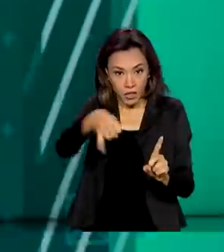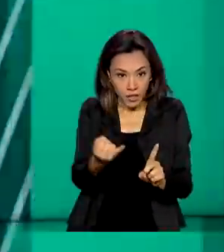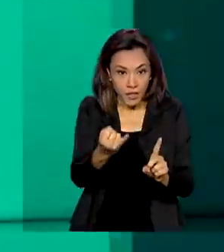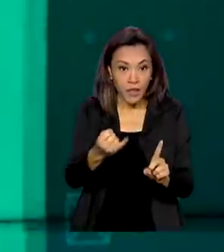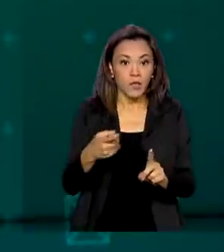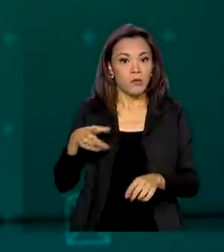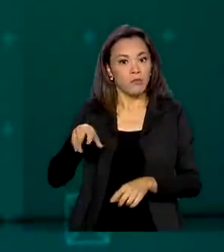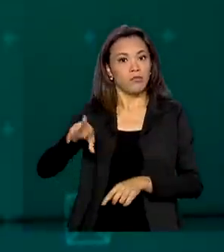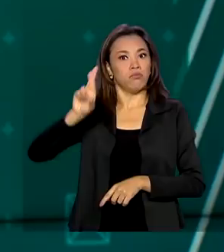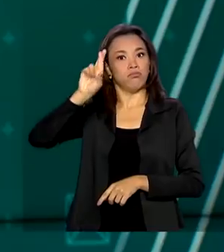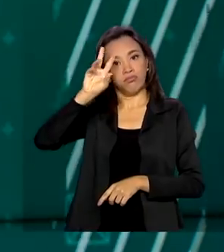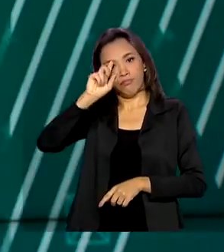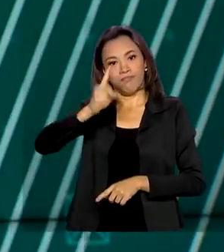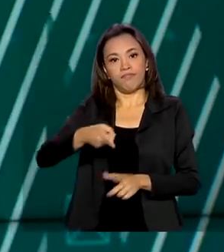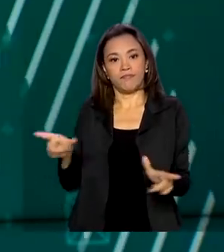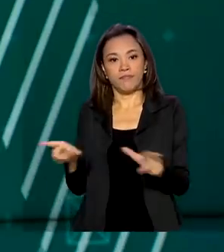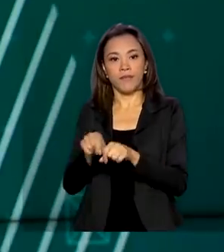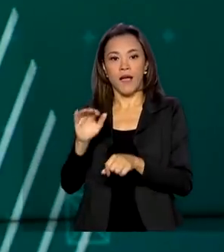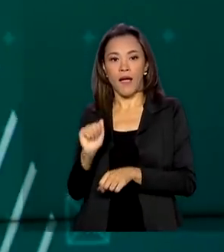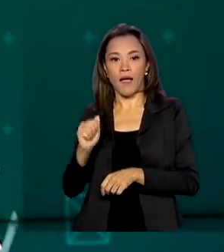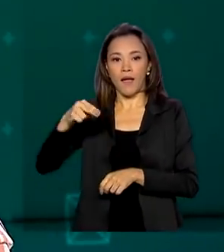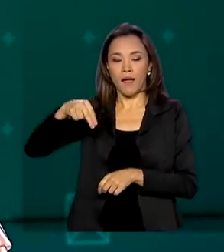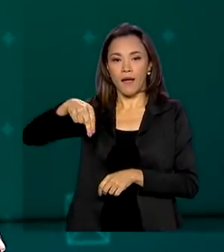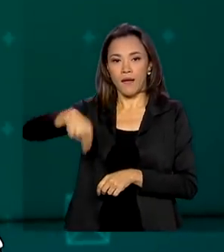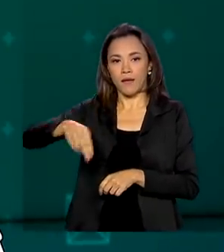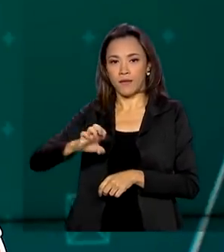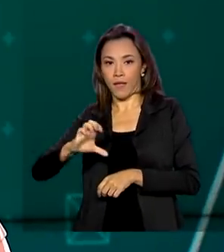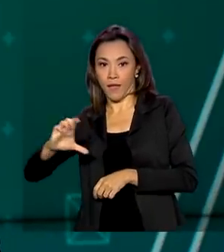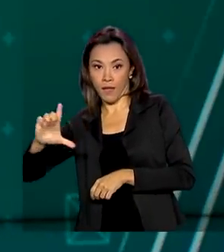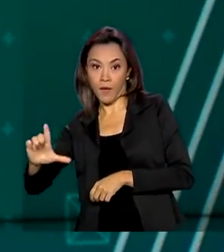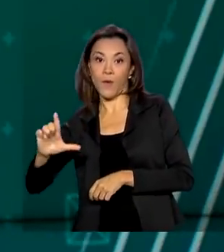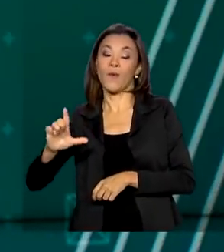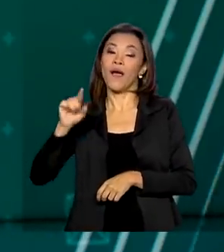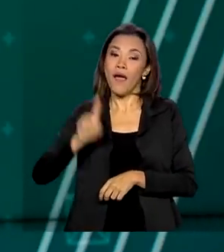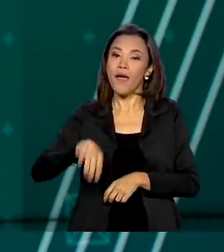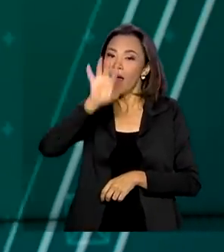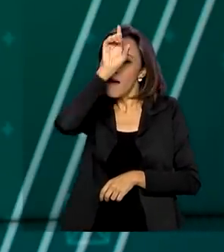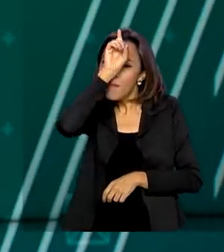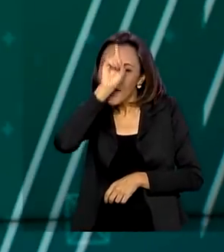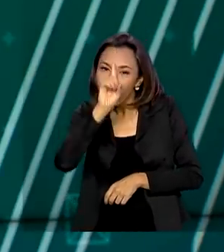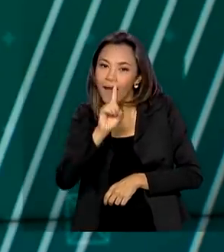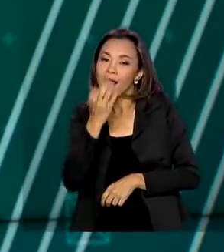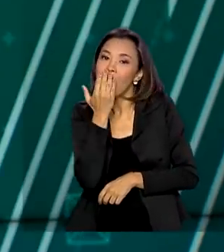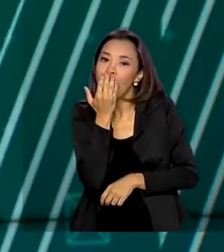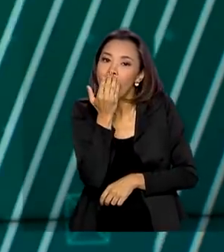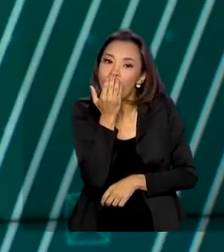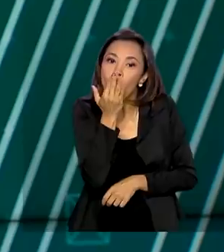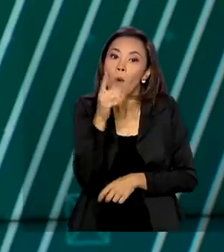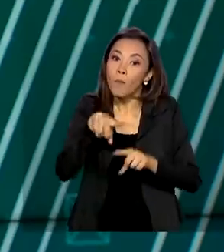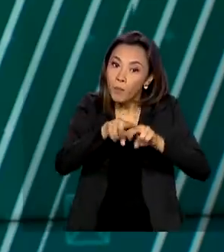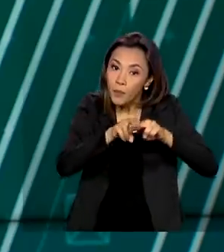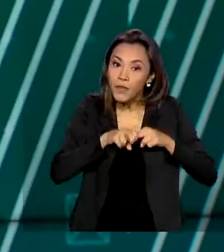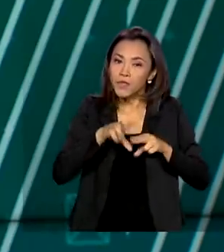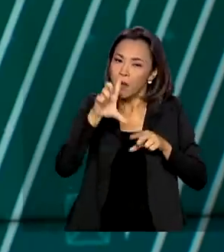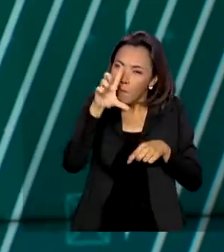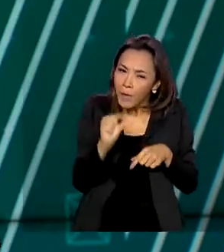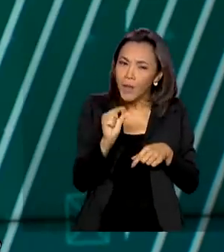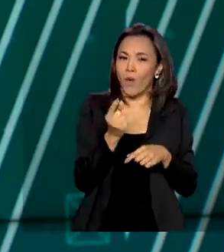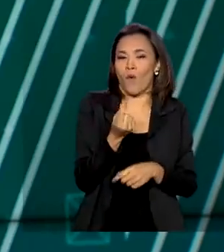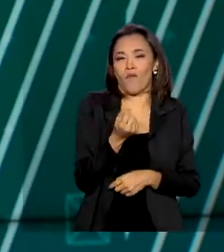Agência Nacional de Energia Elétrica, a bandeira tarifária deste mês é amarela. Com isso, o preço fica em R$,34